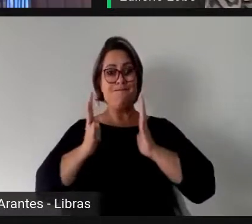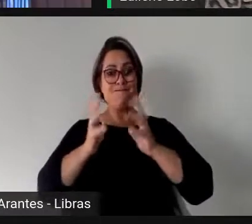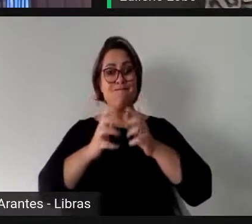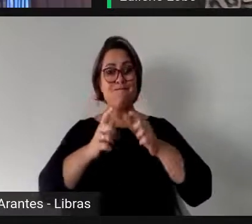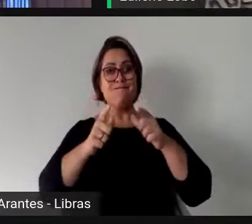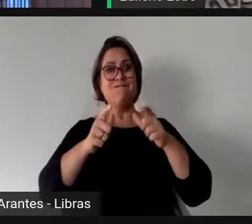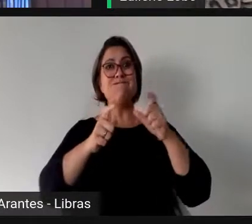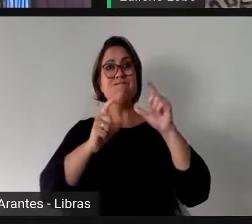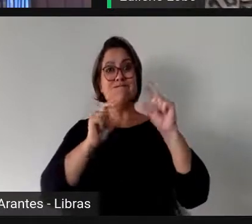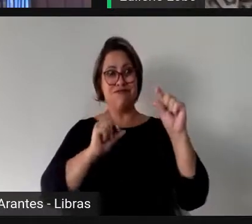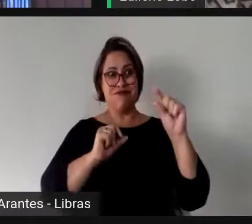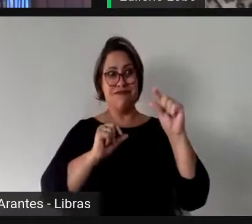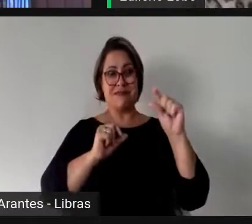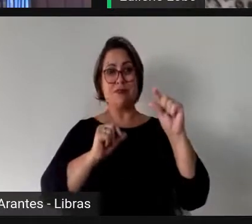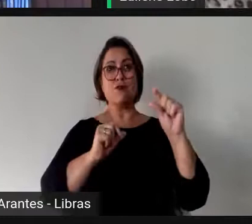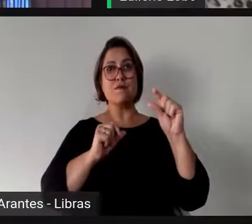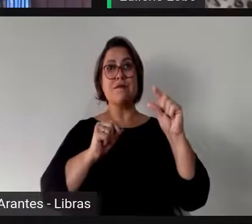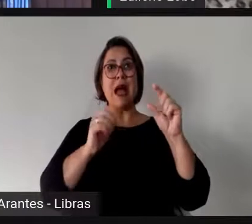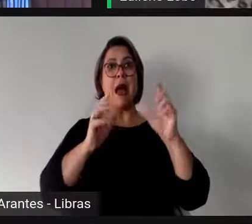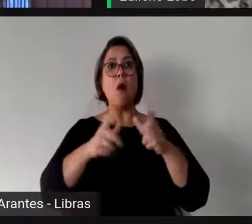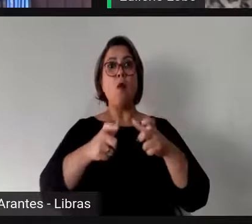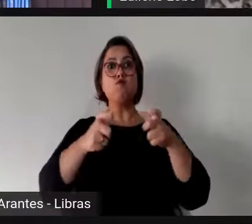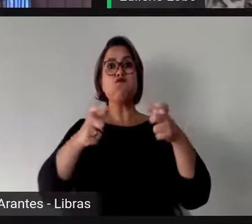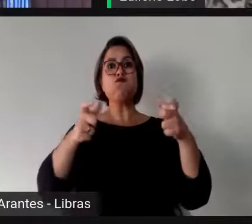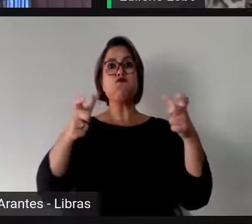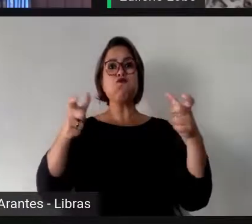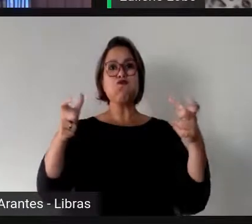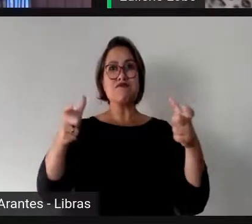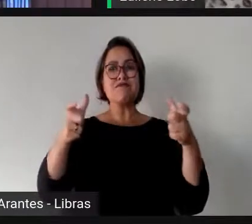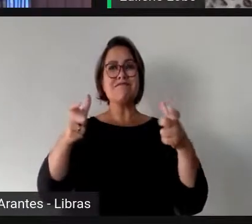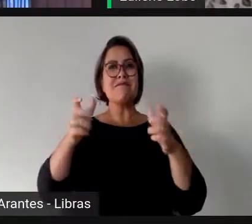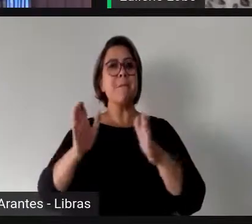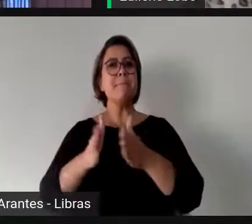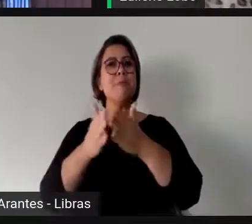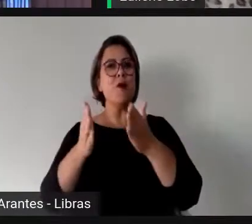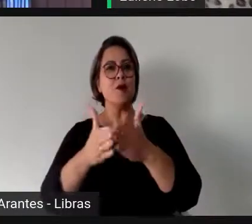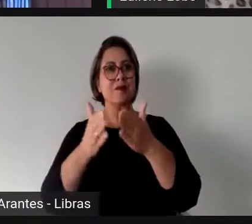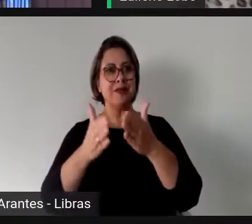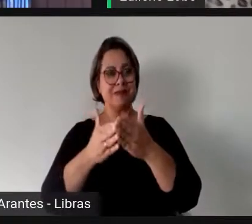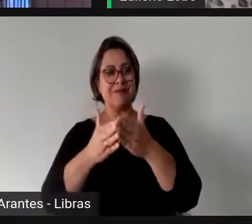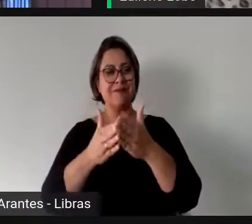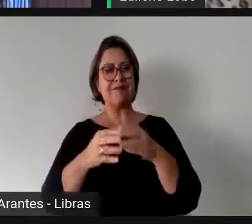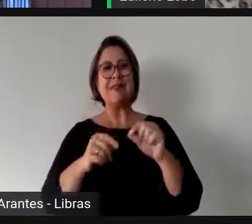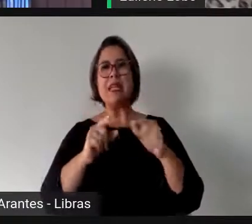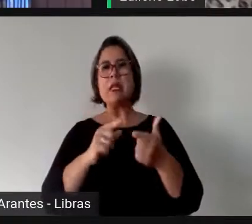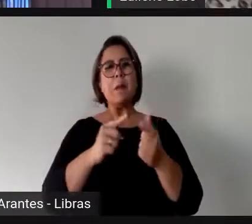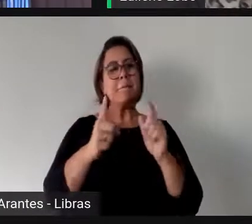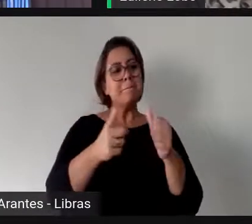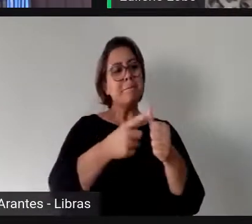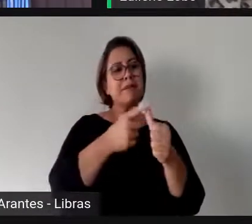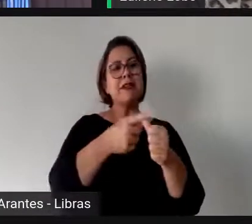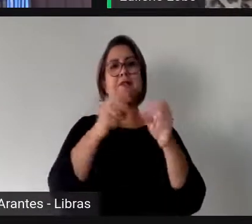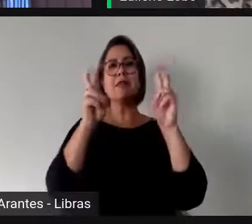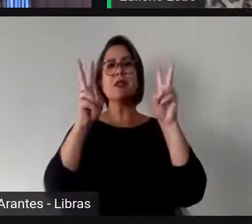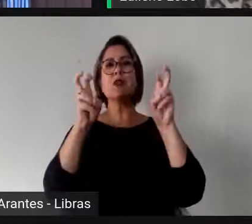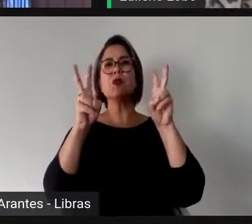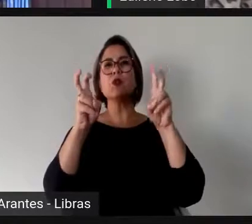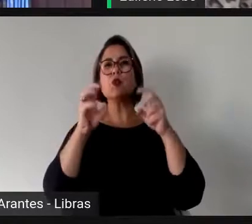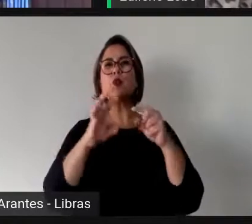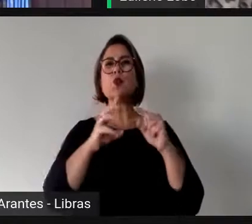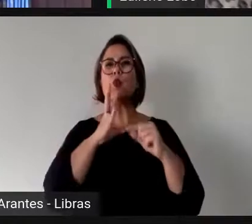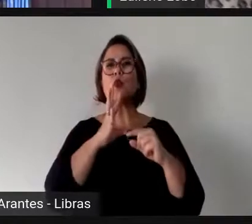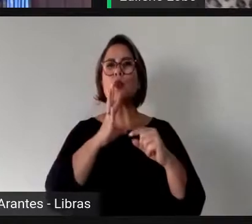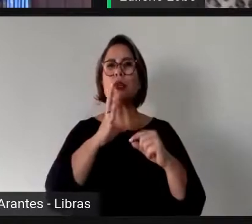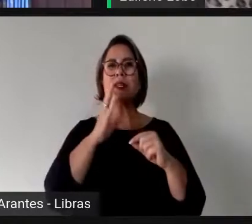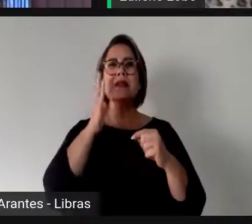em poucos. Então, o primeiro ponto aqui para começarmos a explorar o assunto é reconhecer